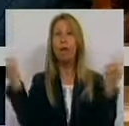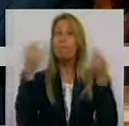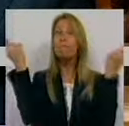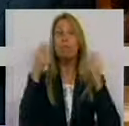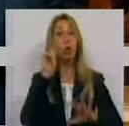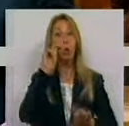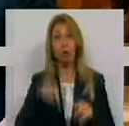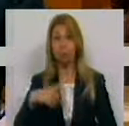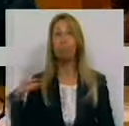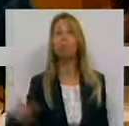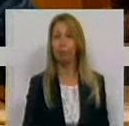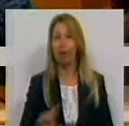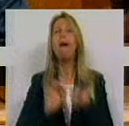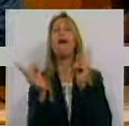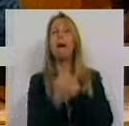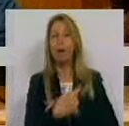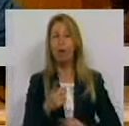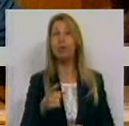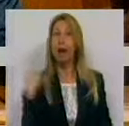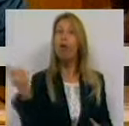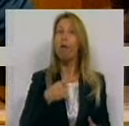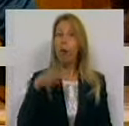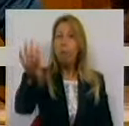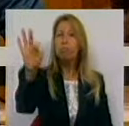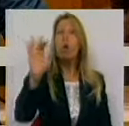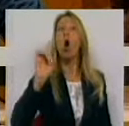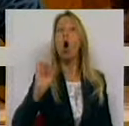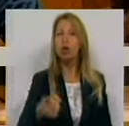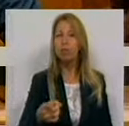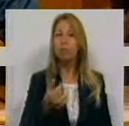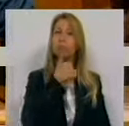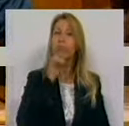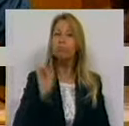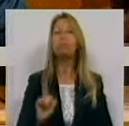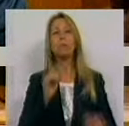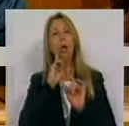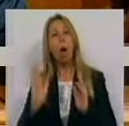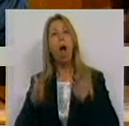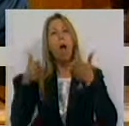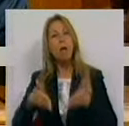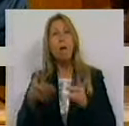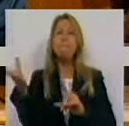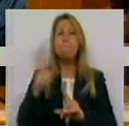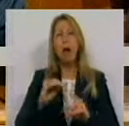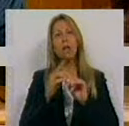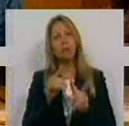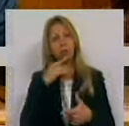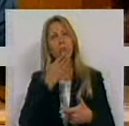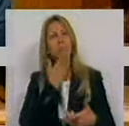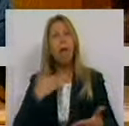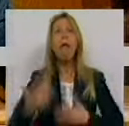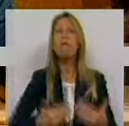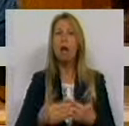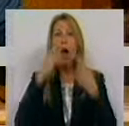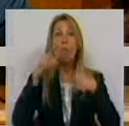Portugal. Pelo contrário, optamos agora por uma abordagem mais sustentável e eficaz. Mostramos, indo